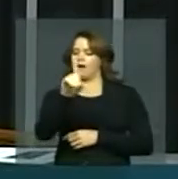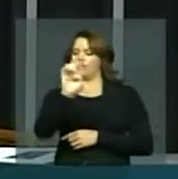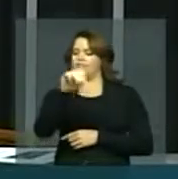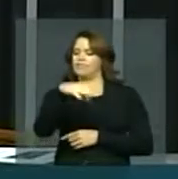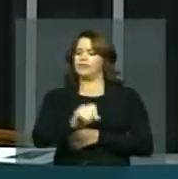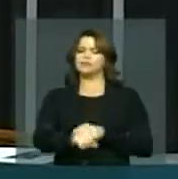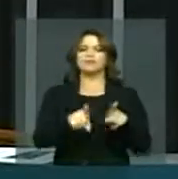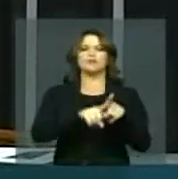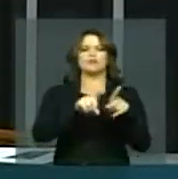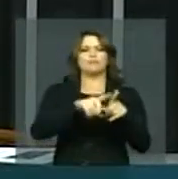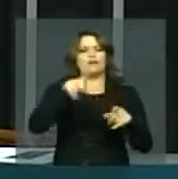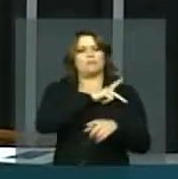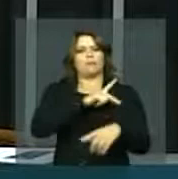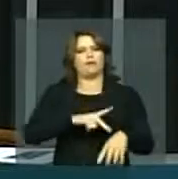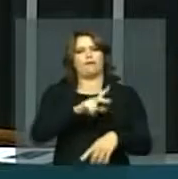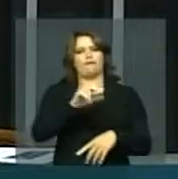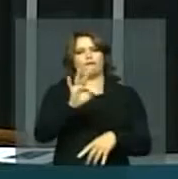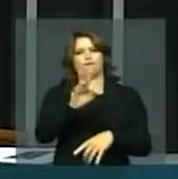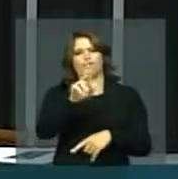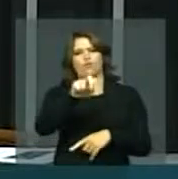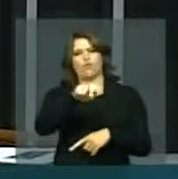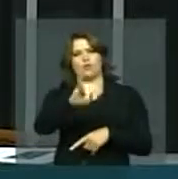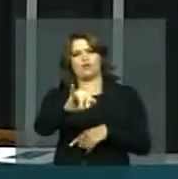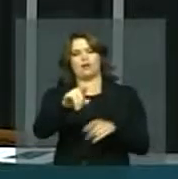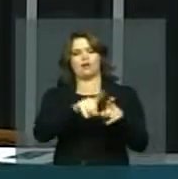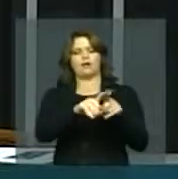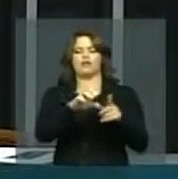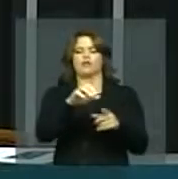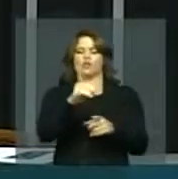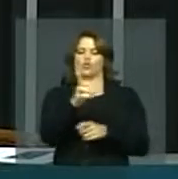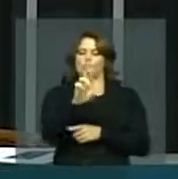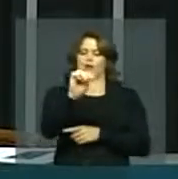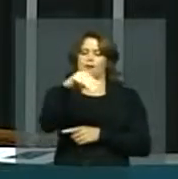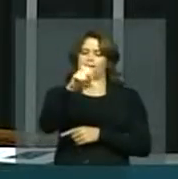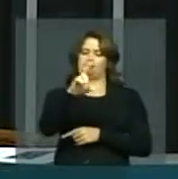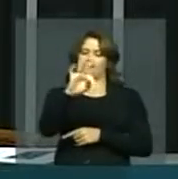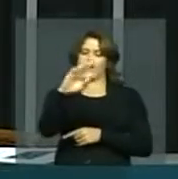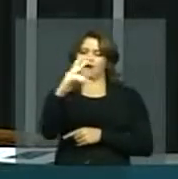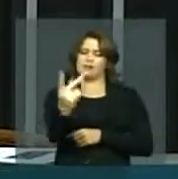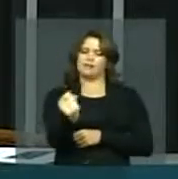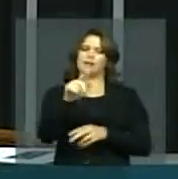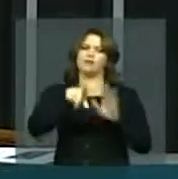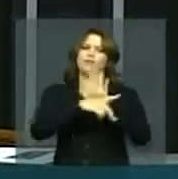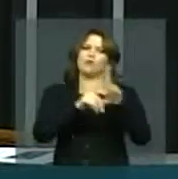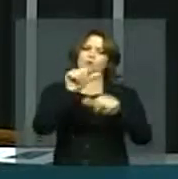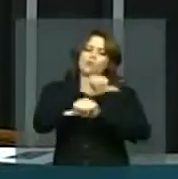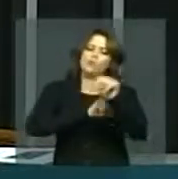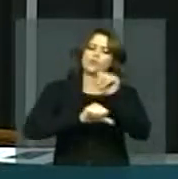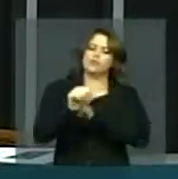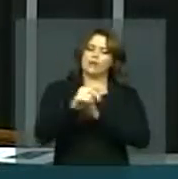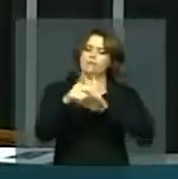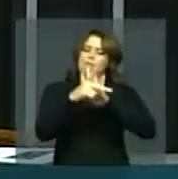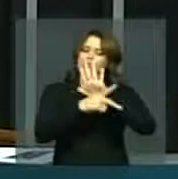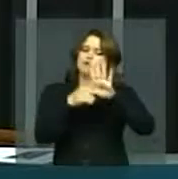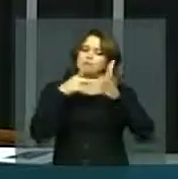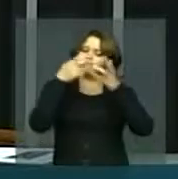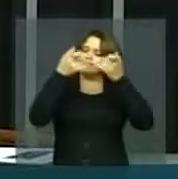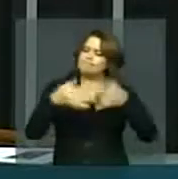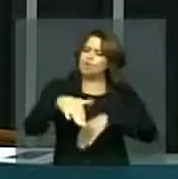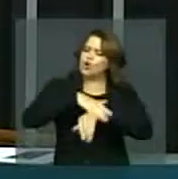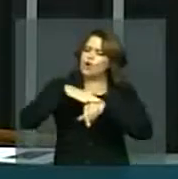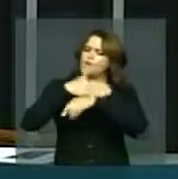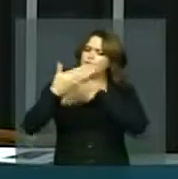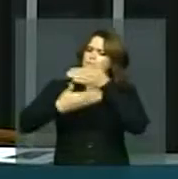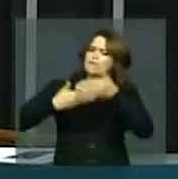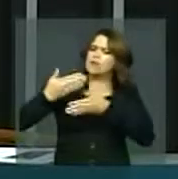doutora Marta e nós temos que evoluir para ser revogada essa portaria, para estabelecer condições de um diálogo